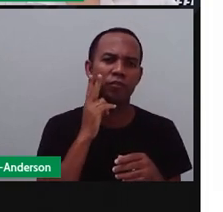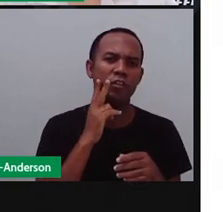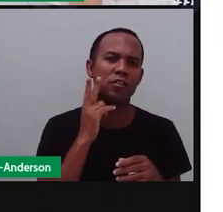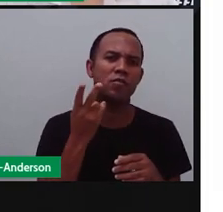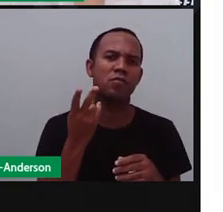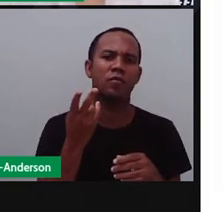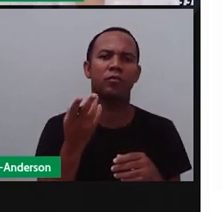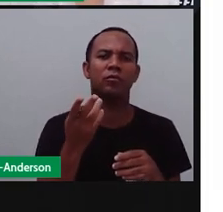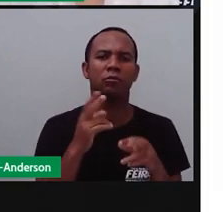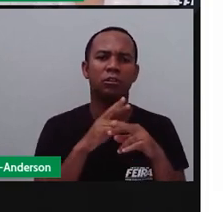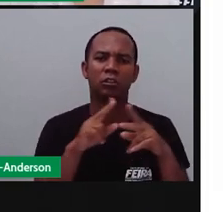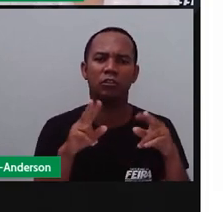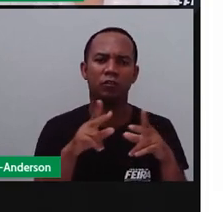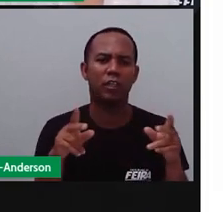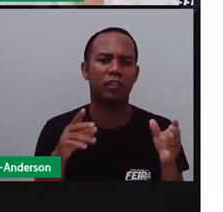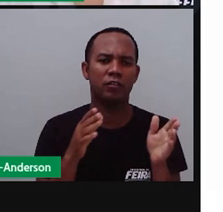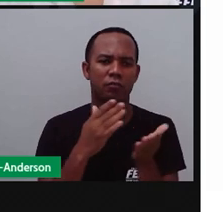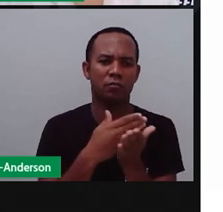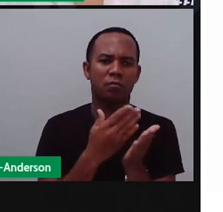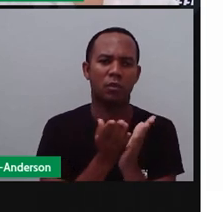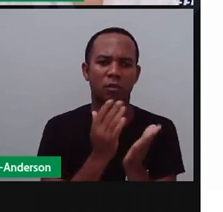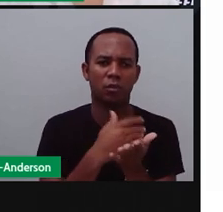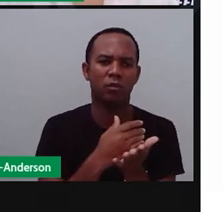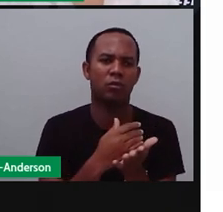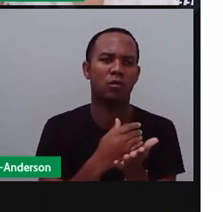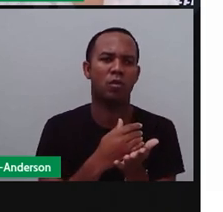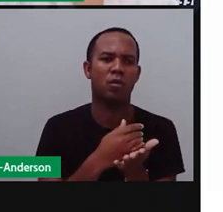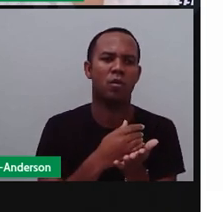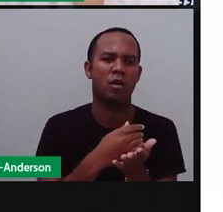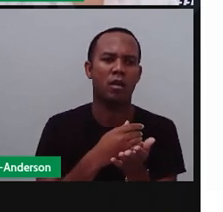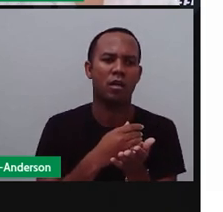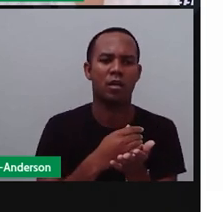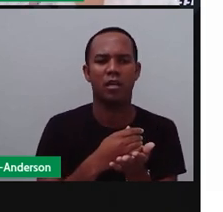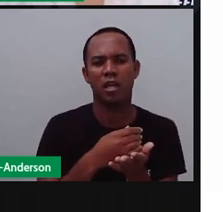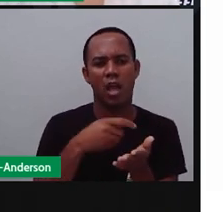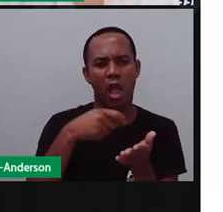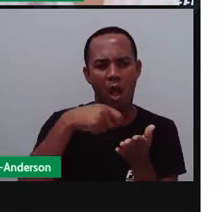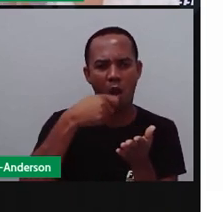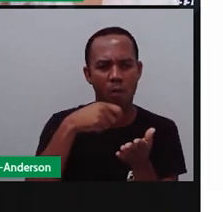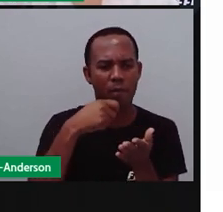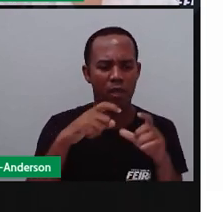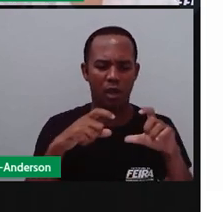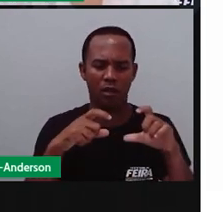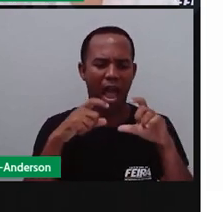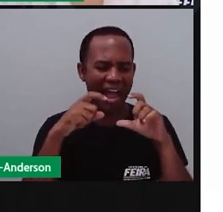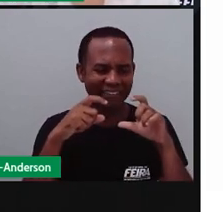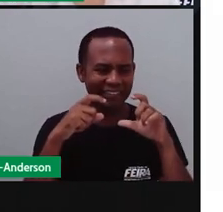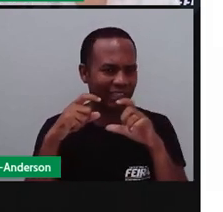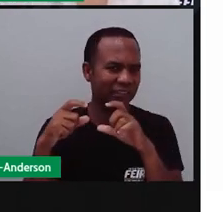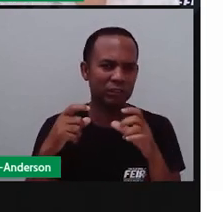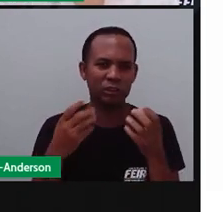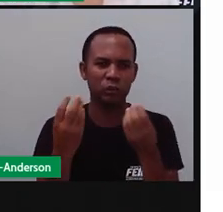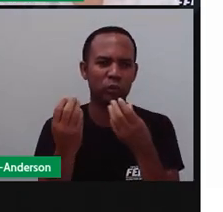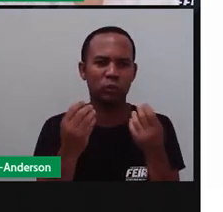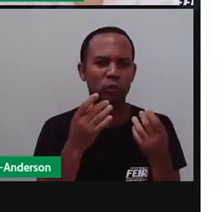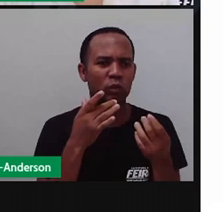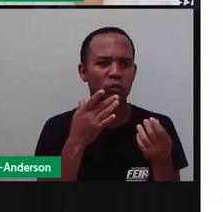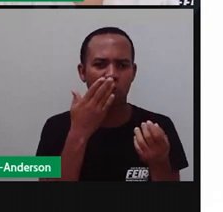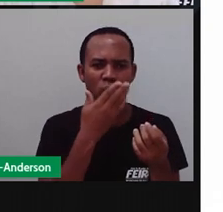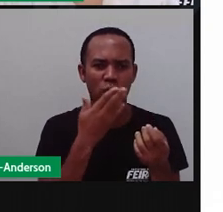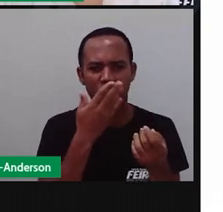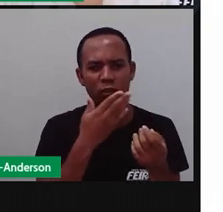derivados, como torta, doces, bebidas, licores, né? Salgados, pudins, entre outros. Inclusive,